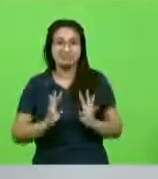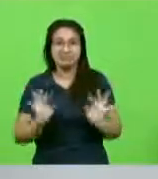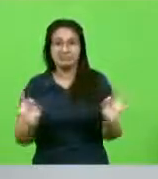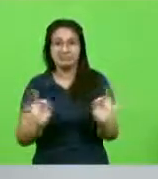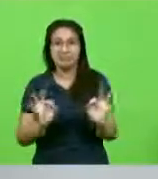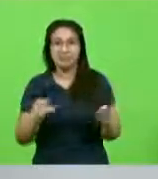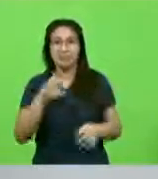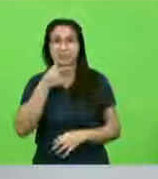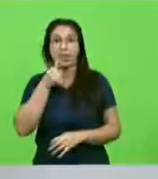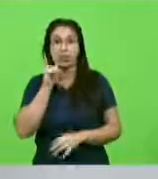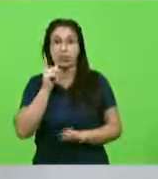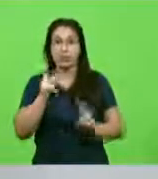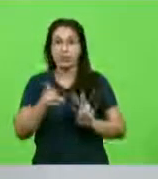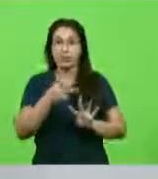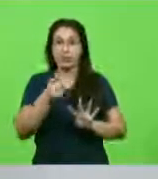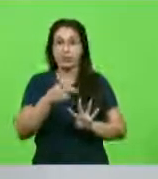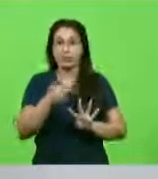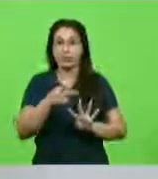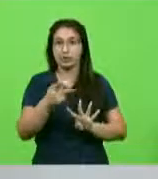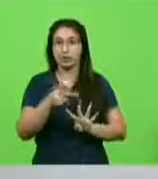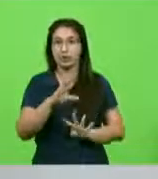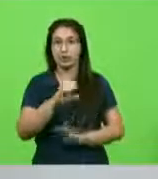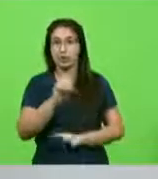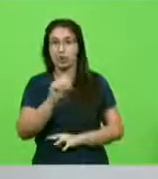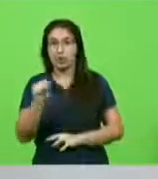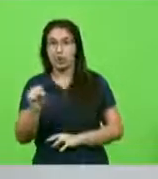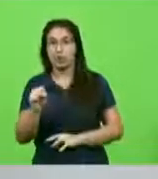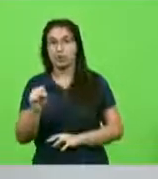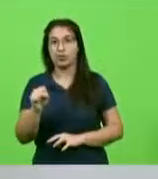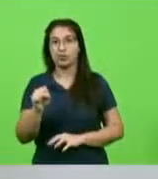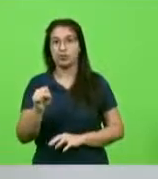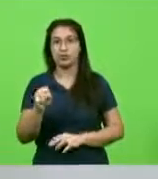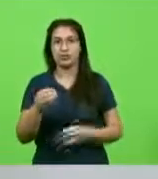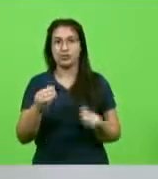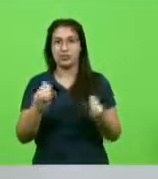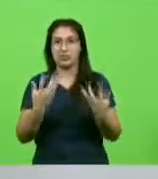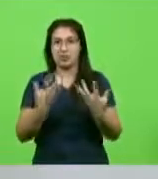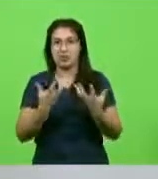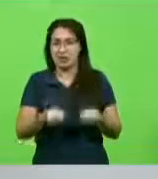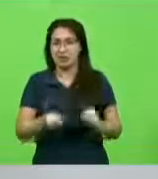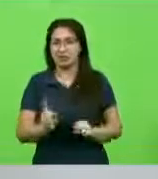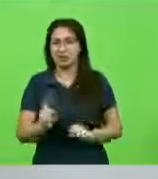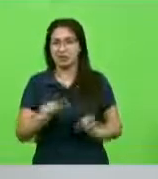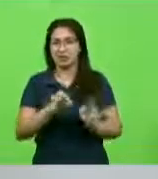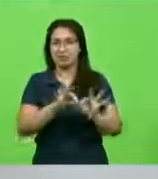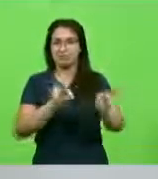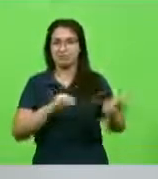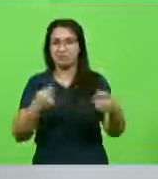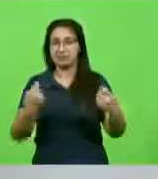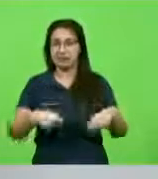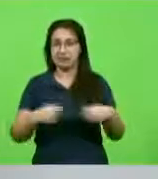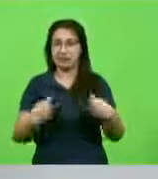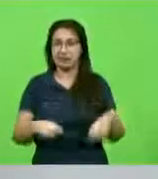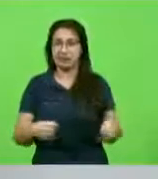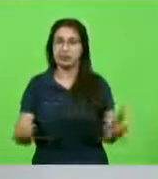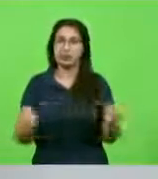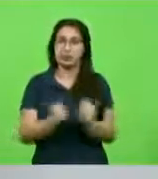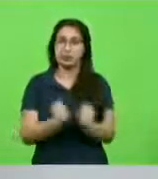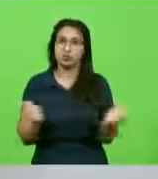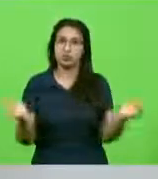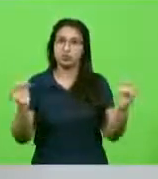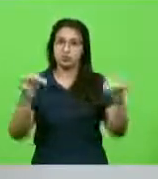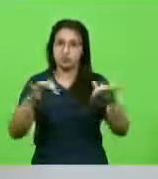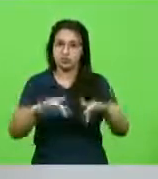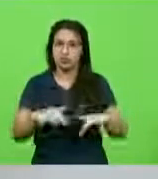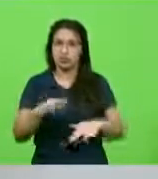portaria ontem do COIS uma palhaçada, rasga e joga no lixo. Se reúnam com as modalidades, se reúnam